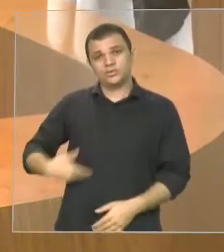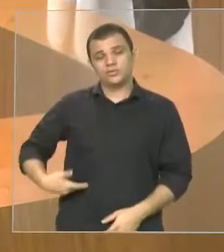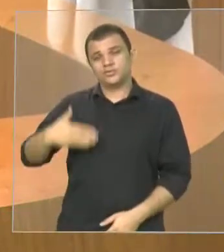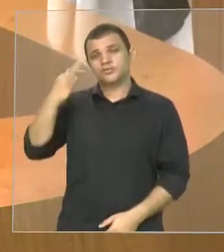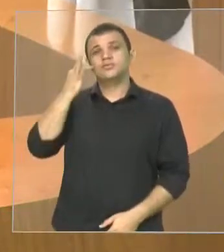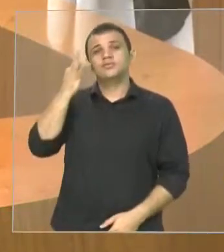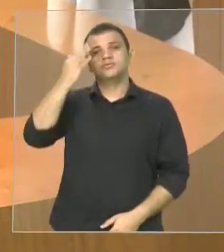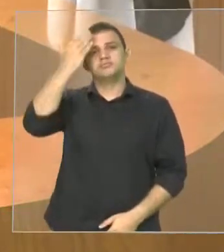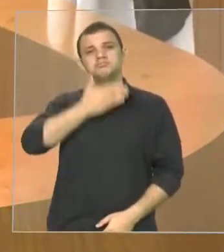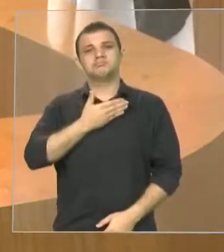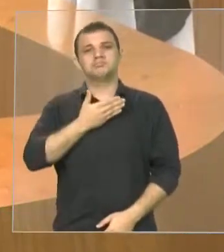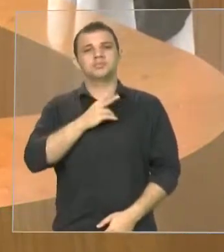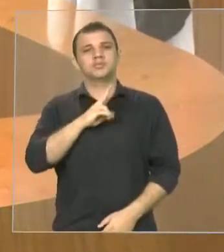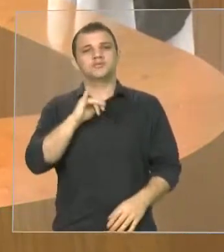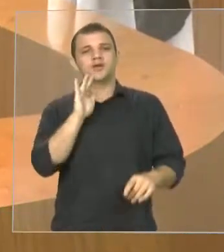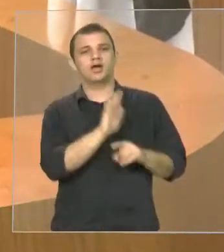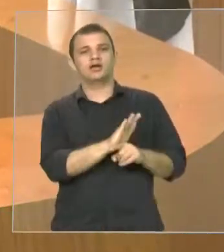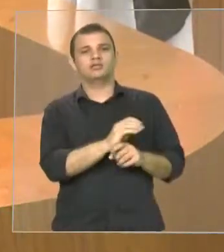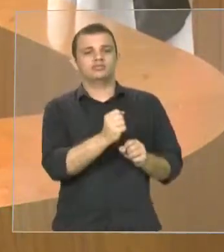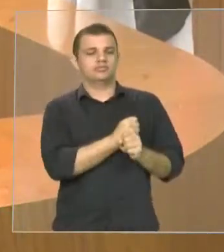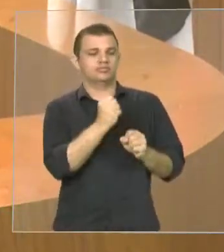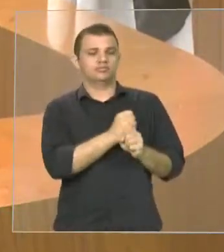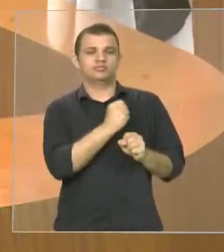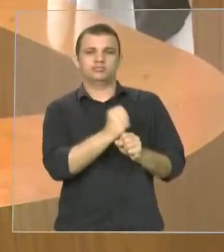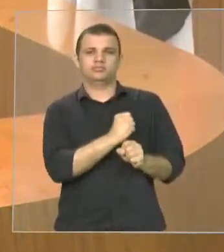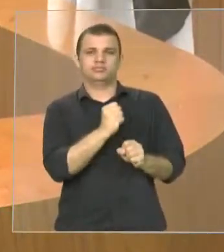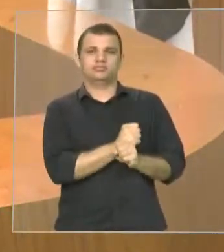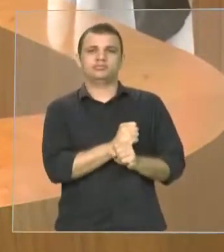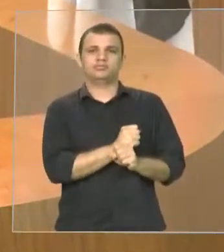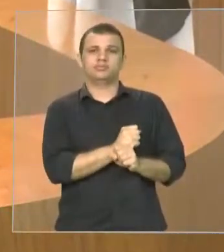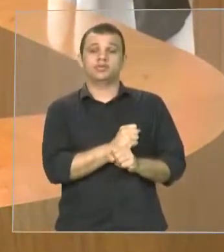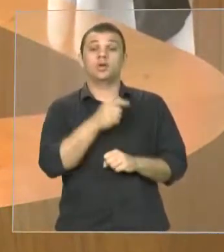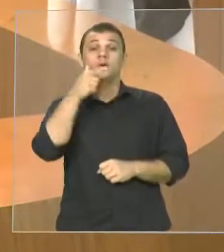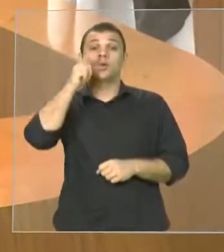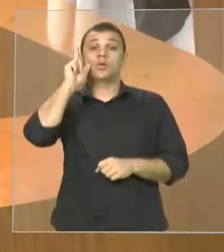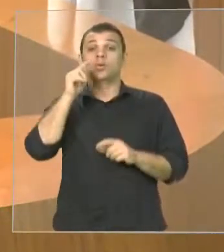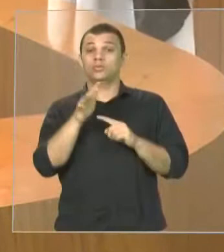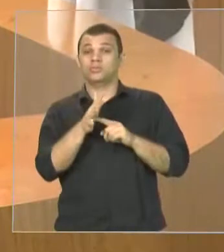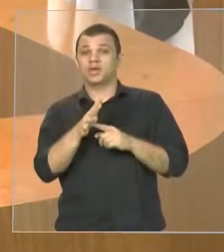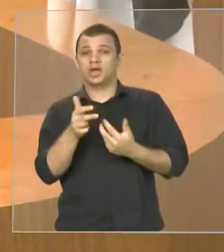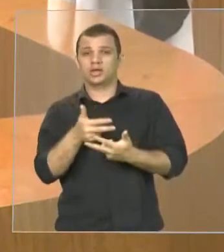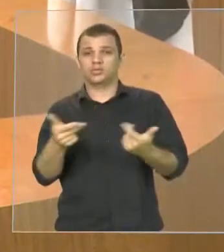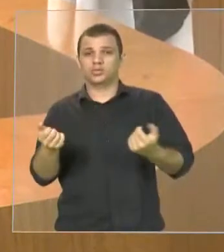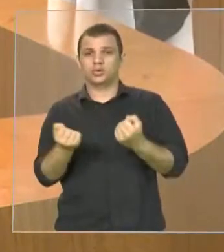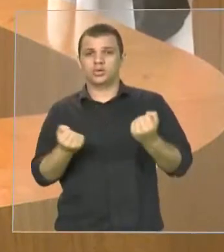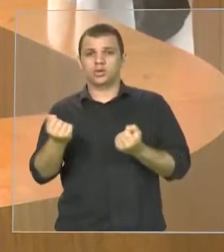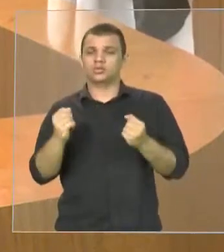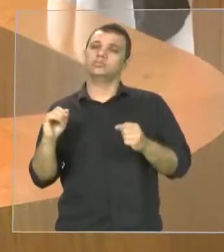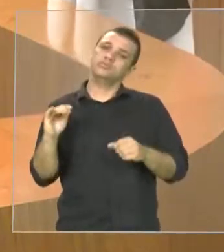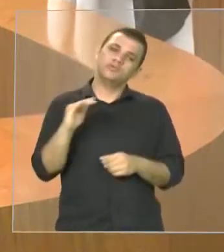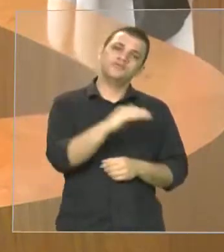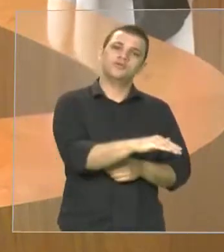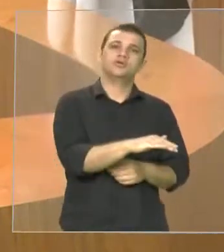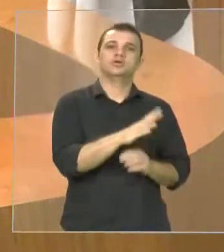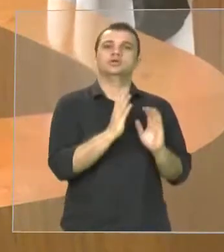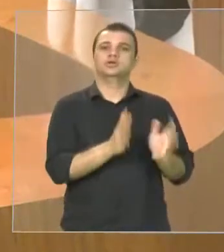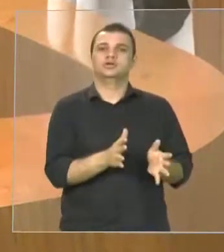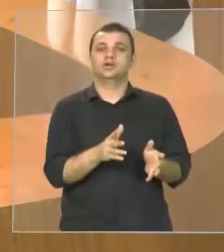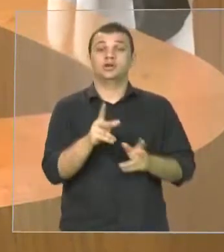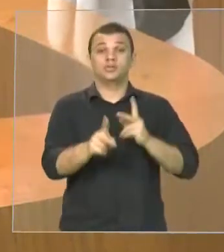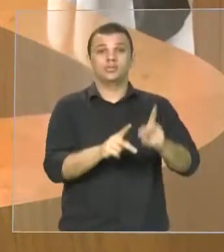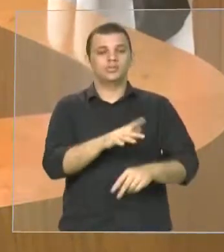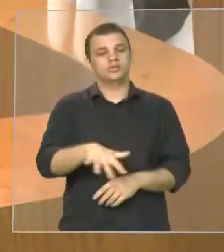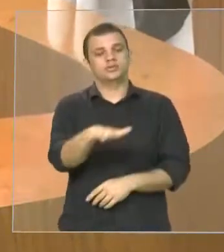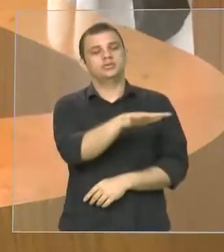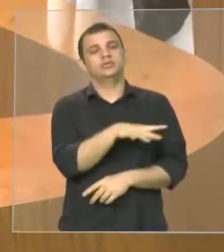em começar essa obra as máquinas já estavam lá ontem a população está muito feliz venho trazer aqui a